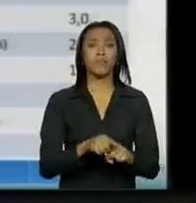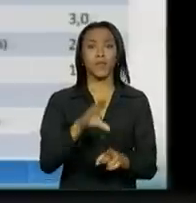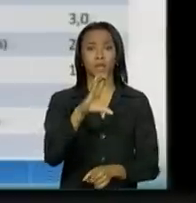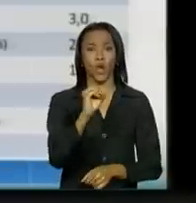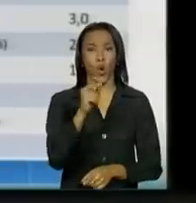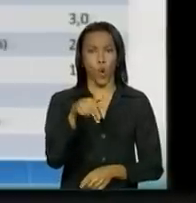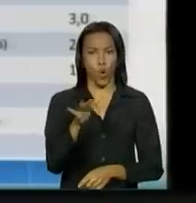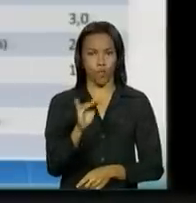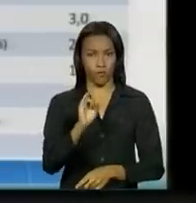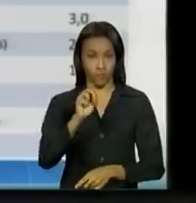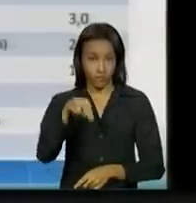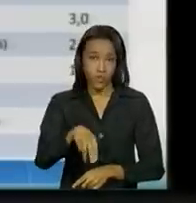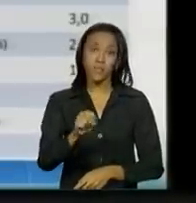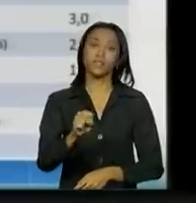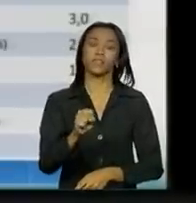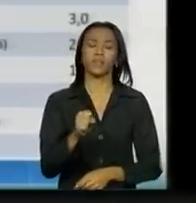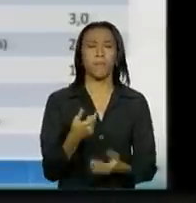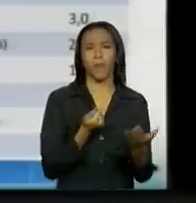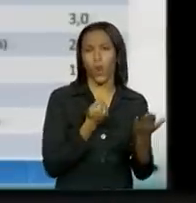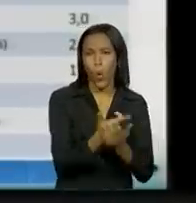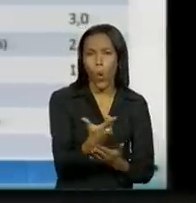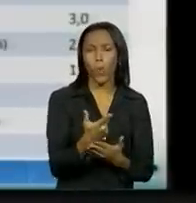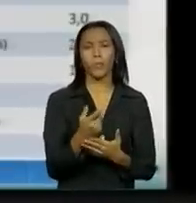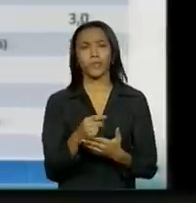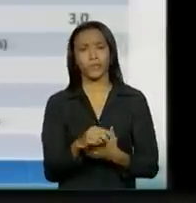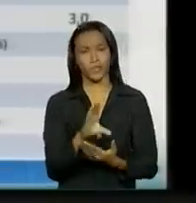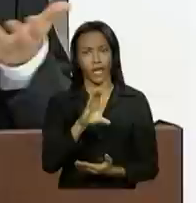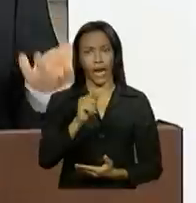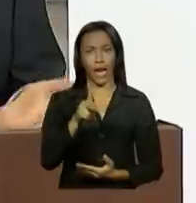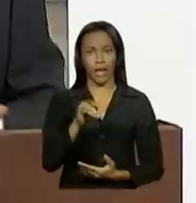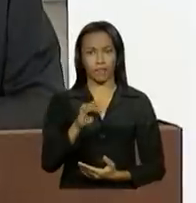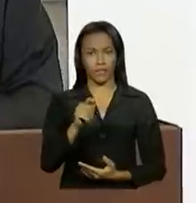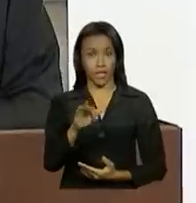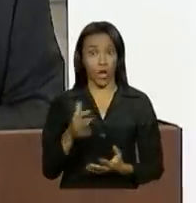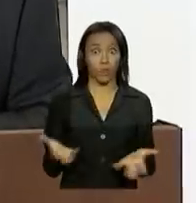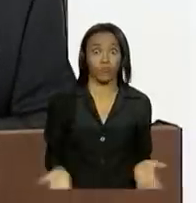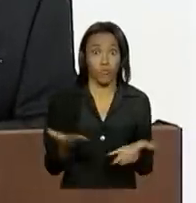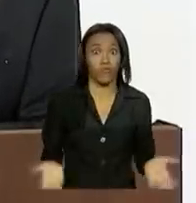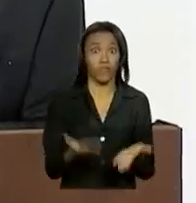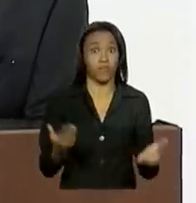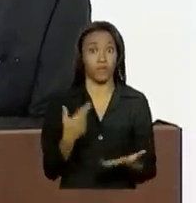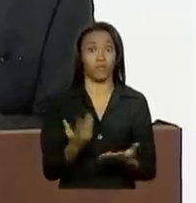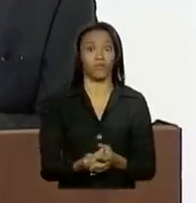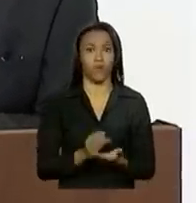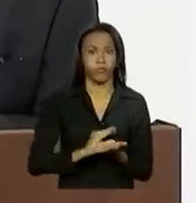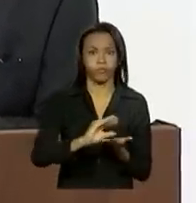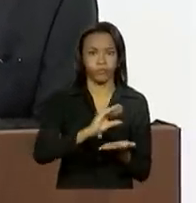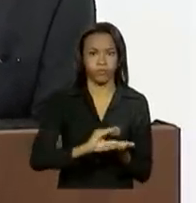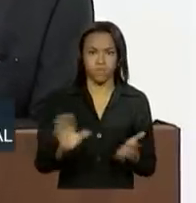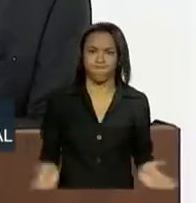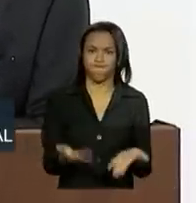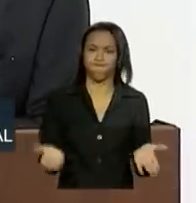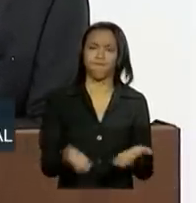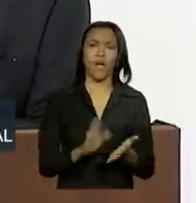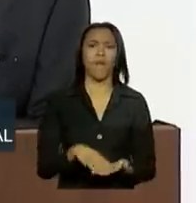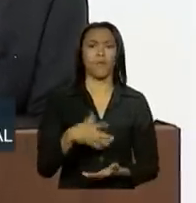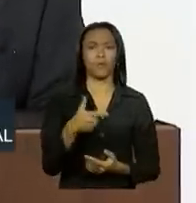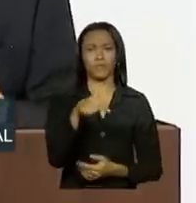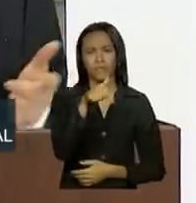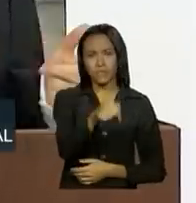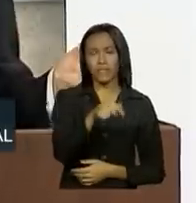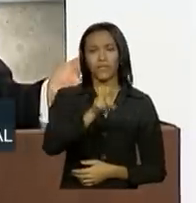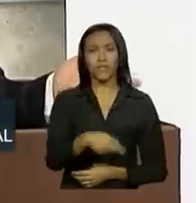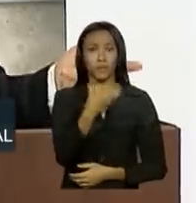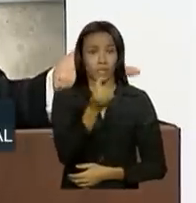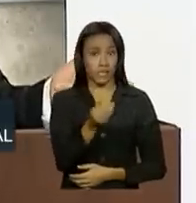bens de capital, para as compras e bens de capital, incentivo ao investimento. Isto é uma conta de 7,6